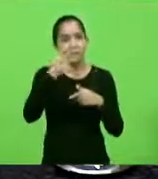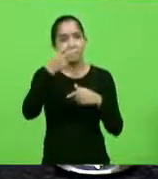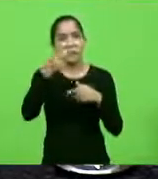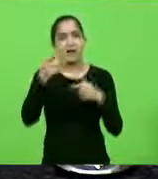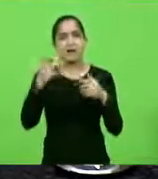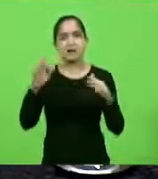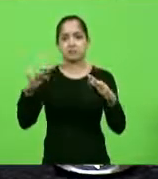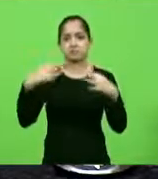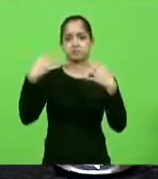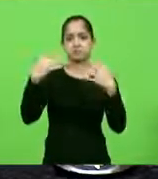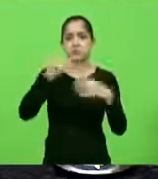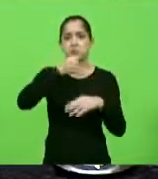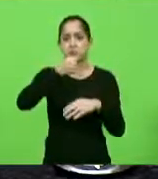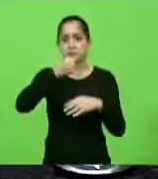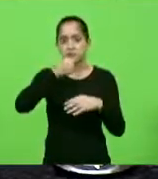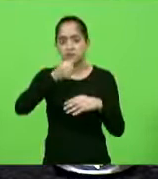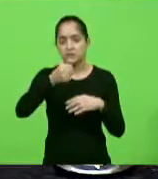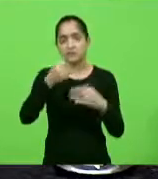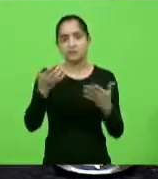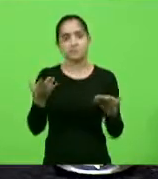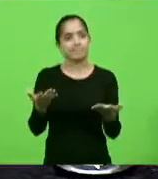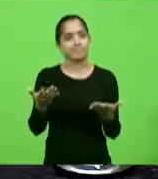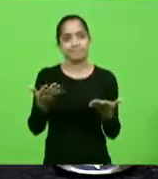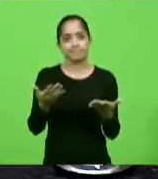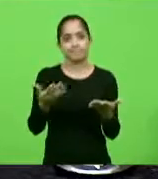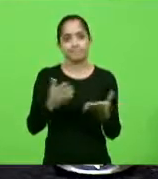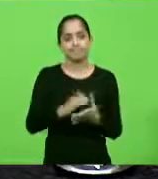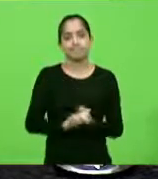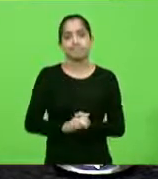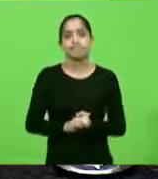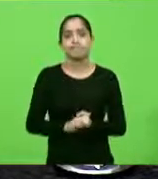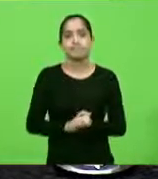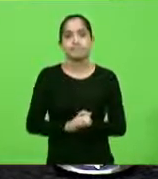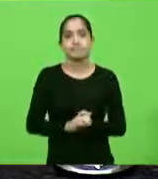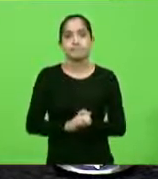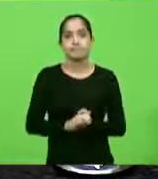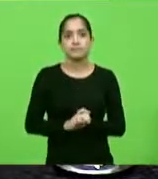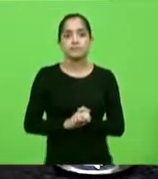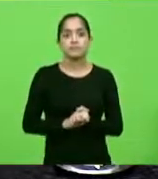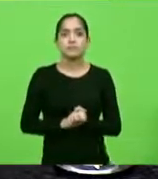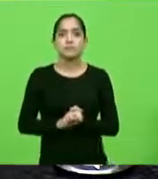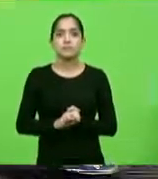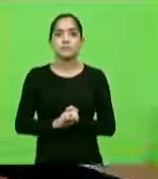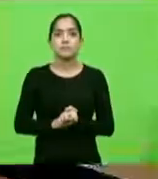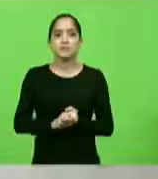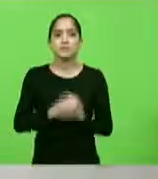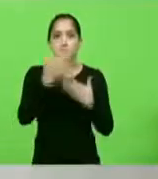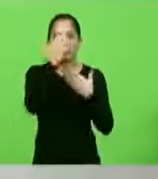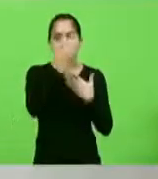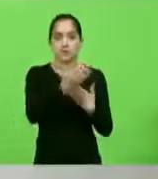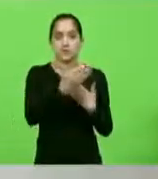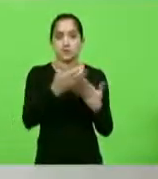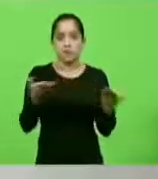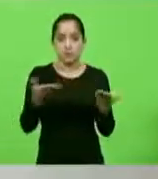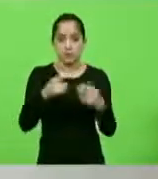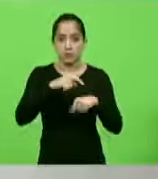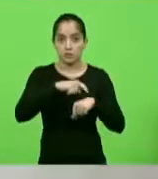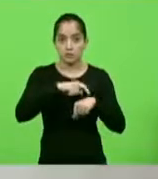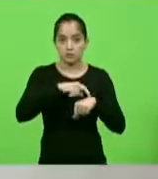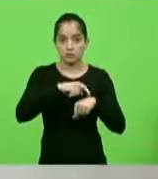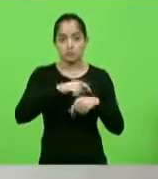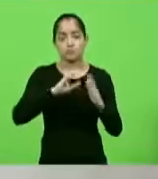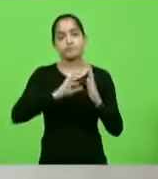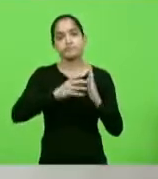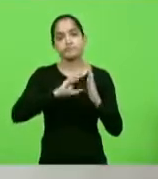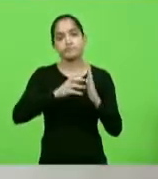abertamente numa entrevista, não deveria estar na vida pública. Obrigado. obrigado, deputados. Horário destinado